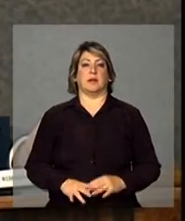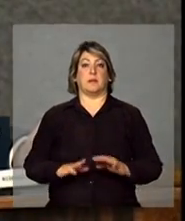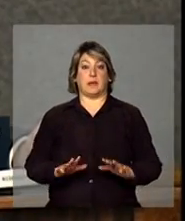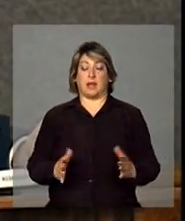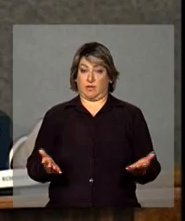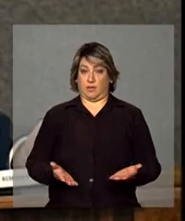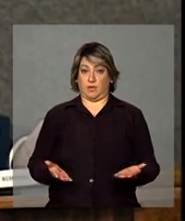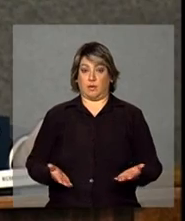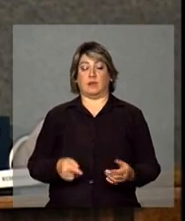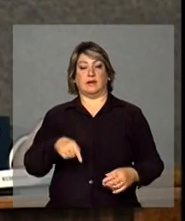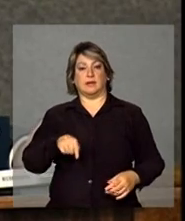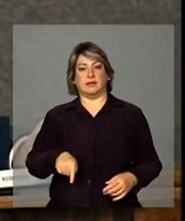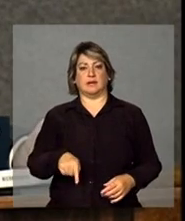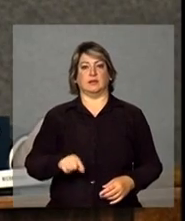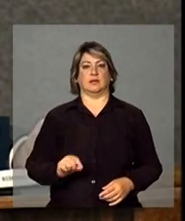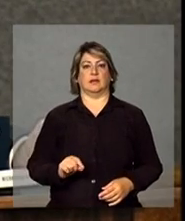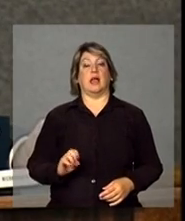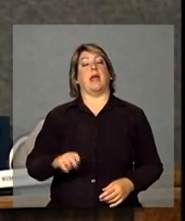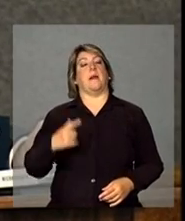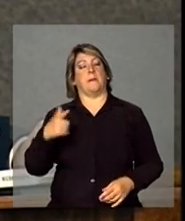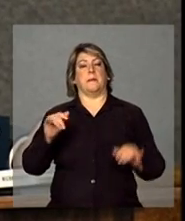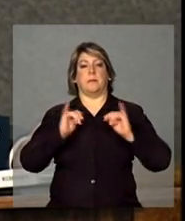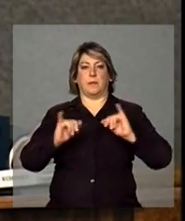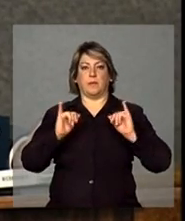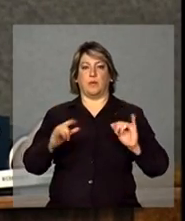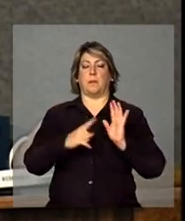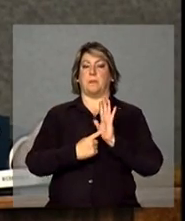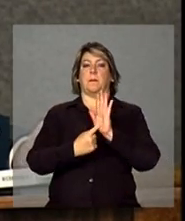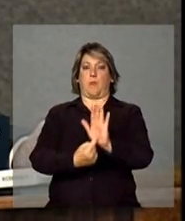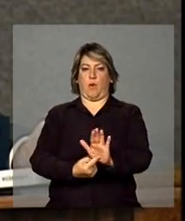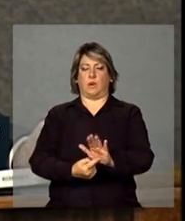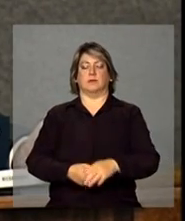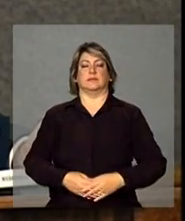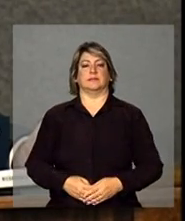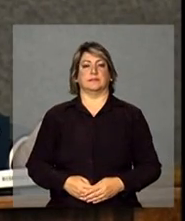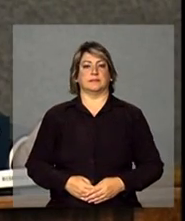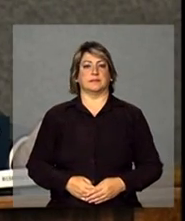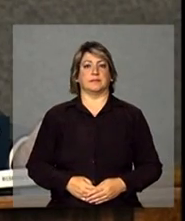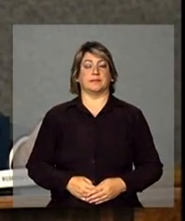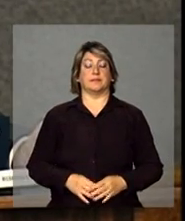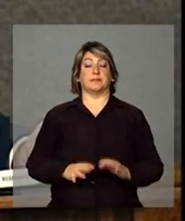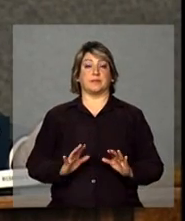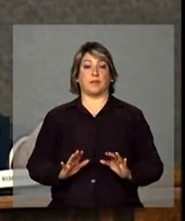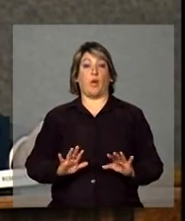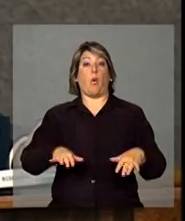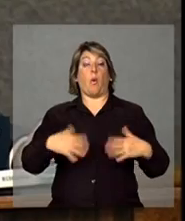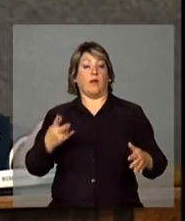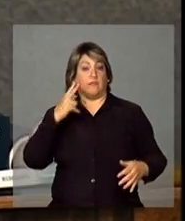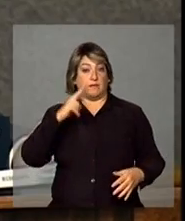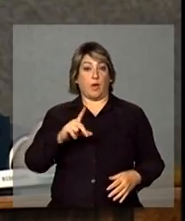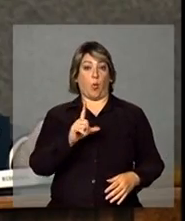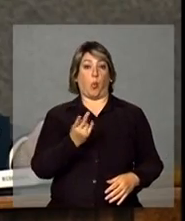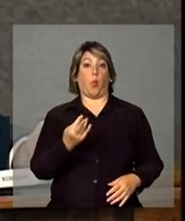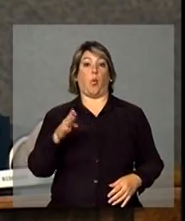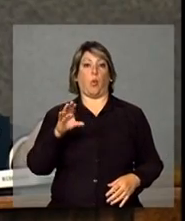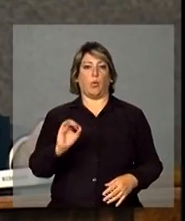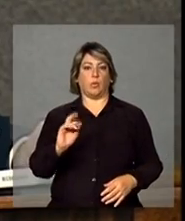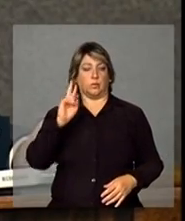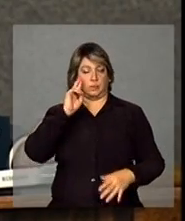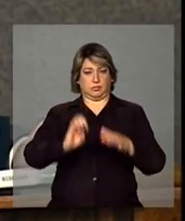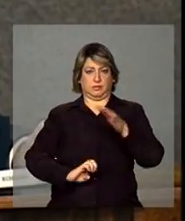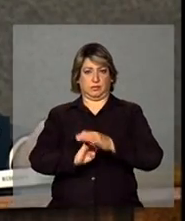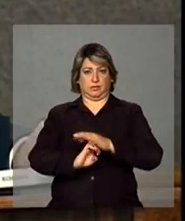então, isso é mais um dado que aponta na mesma direção. Agora, quando a gente olha o lucro dos empreendedores em